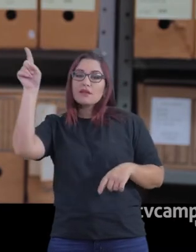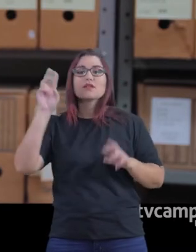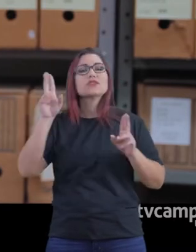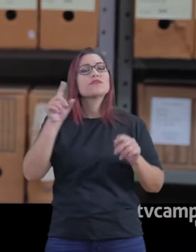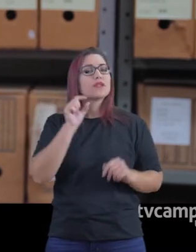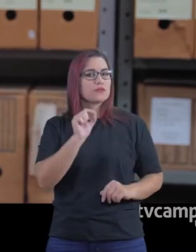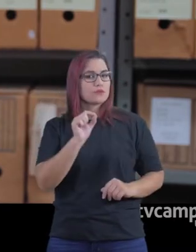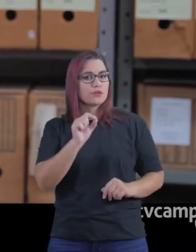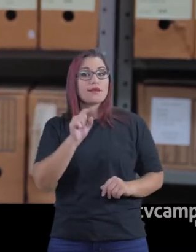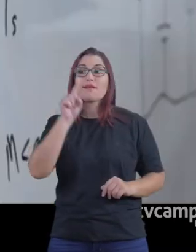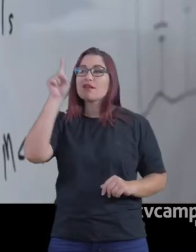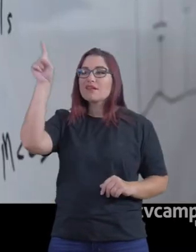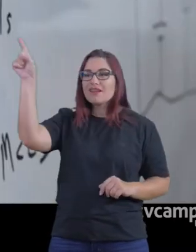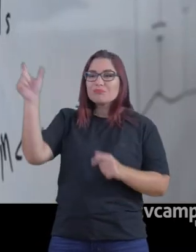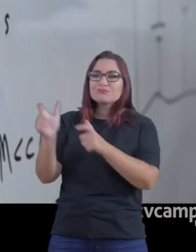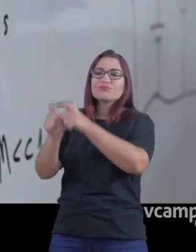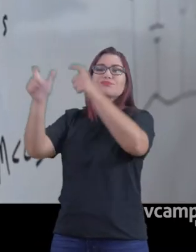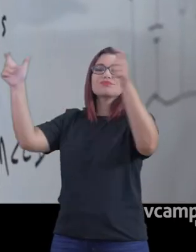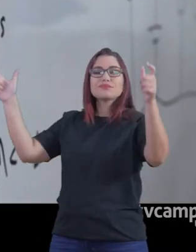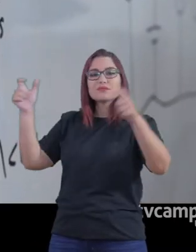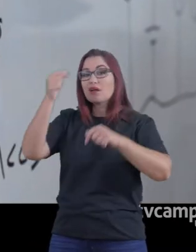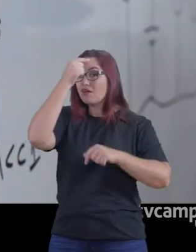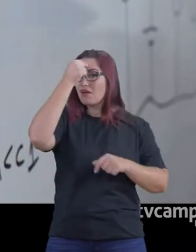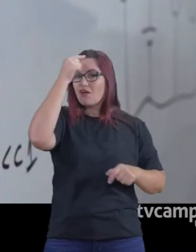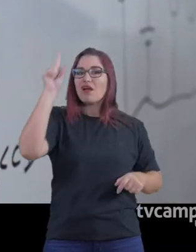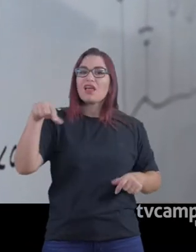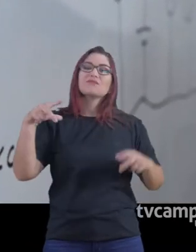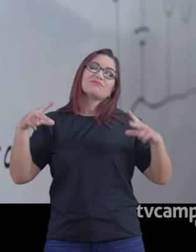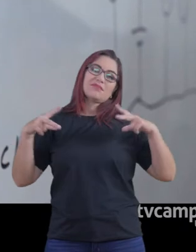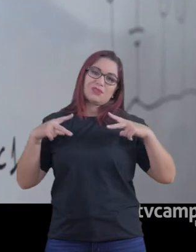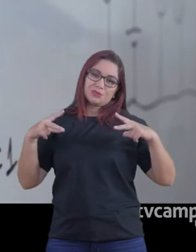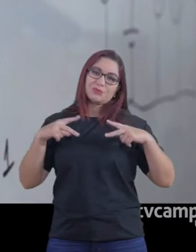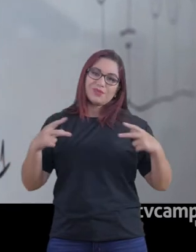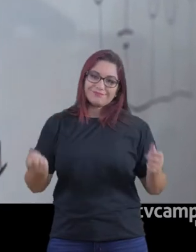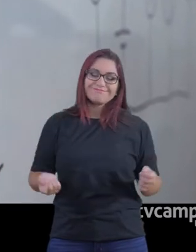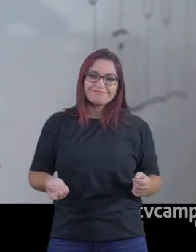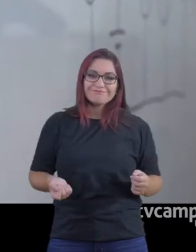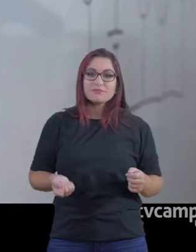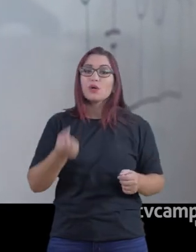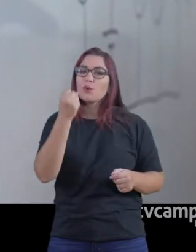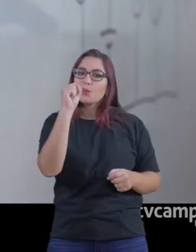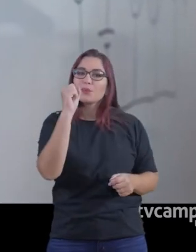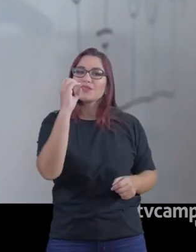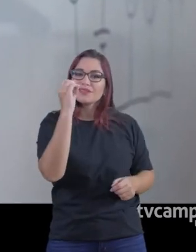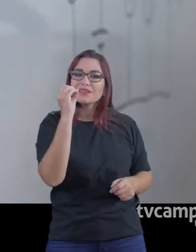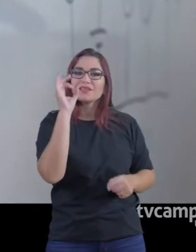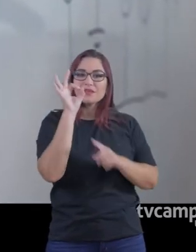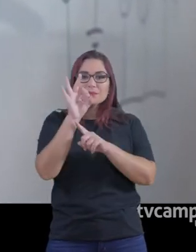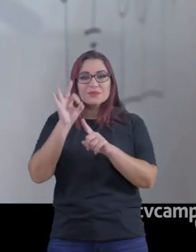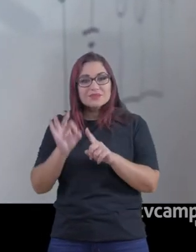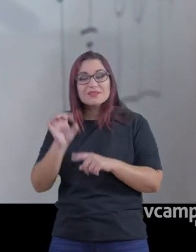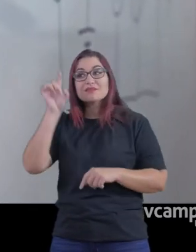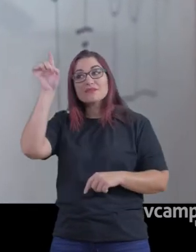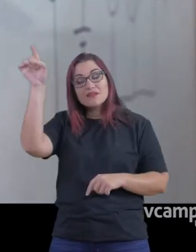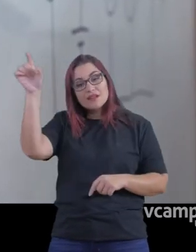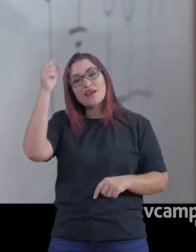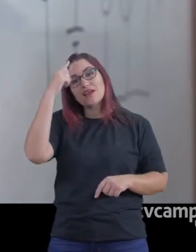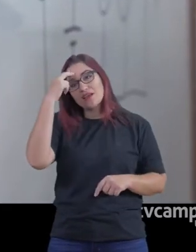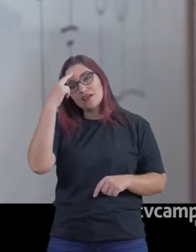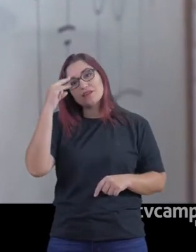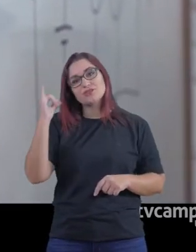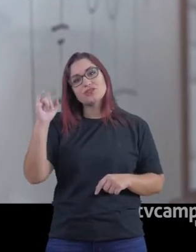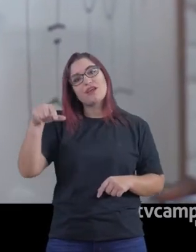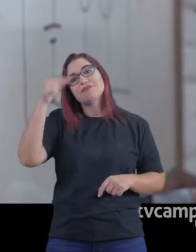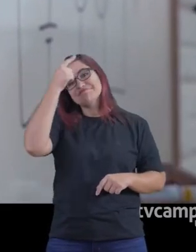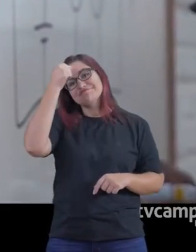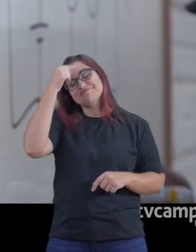universidades são particulares, assim como todo o ensino haitiano, então outra grande diferença é isso. 80% do ensino haitiano é privado. Aqui no Brasil